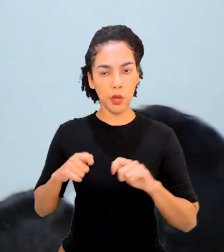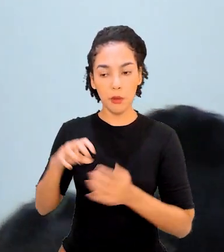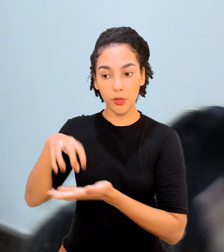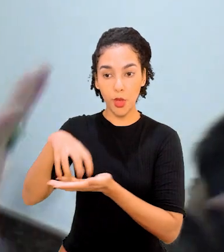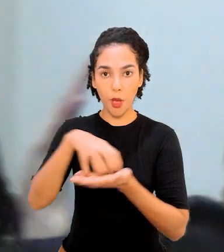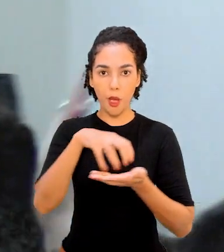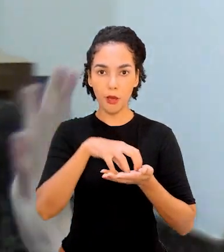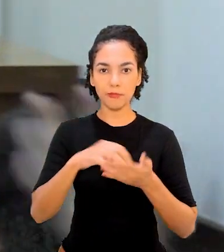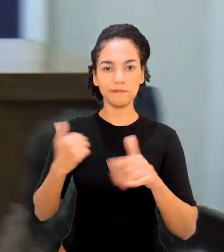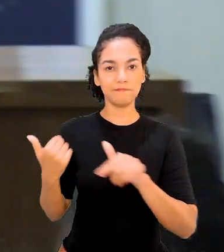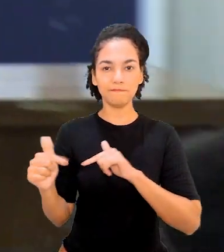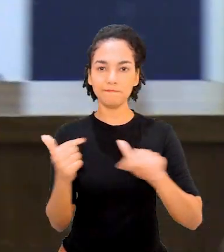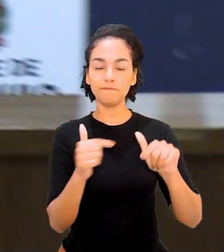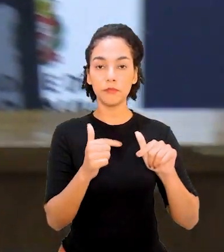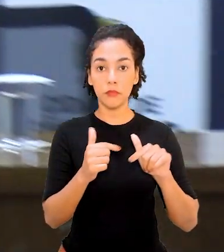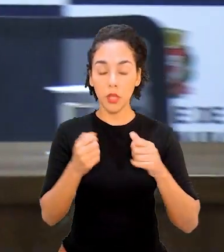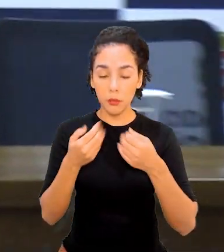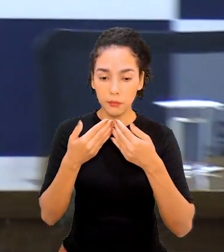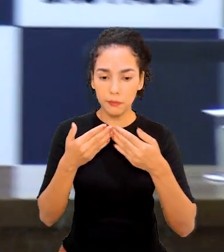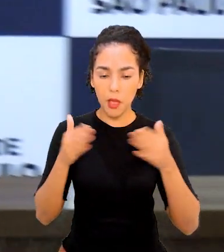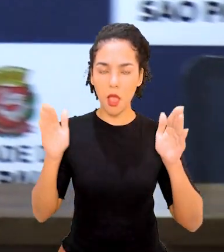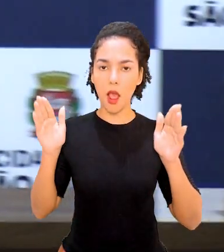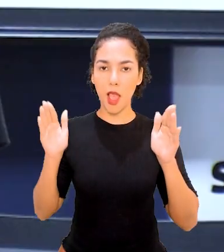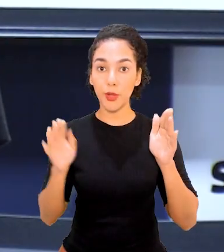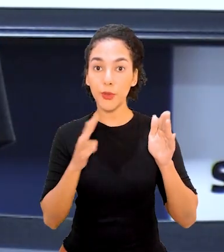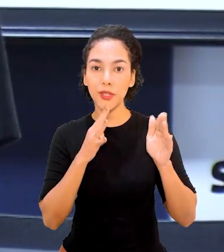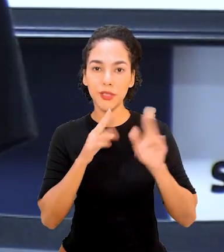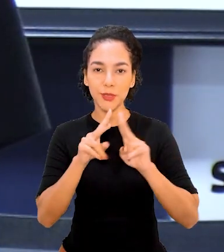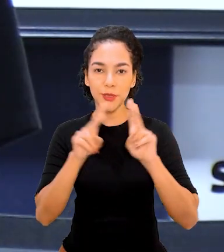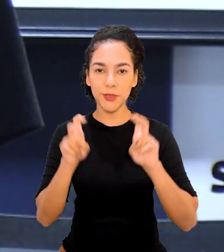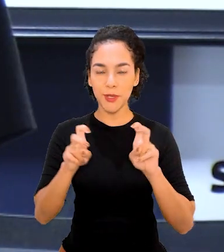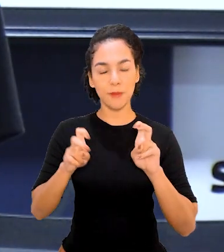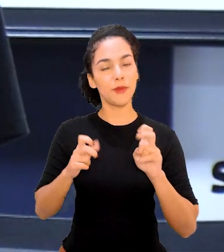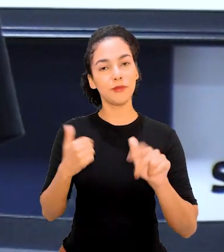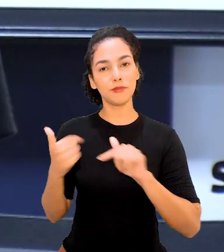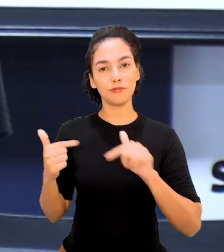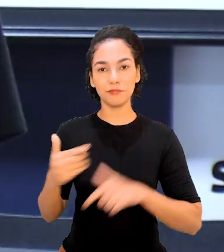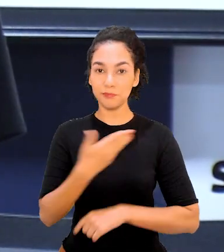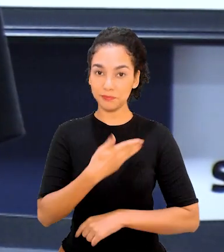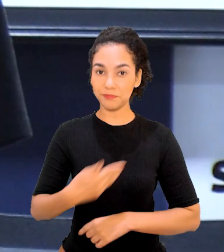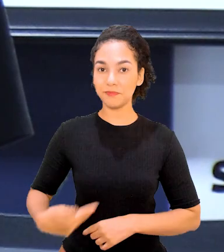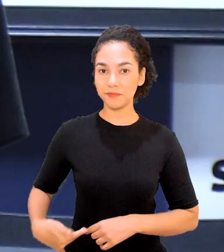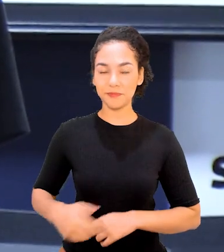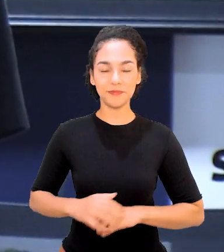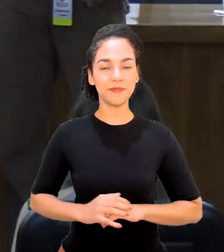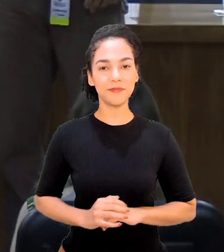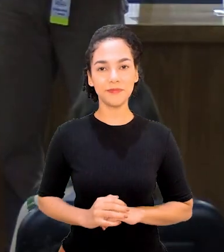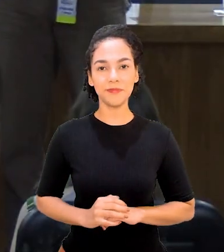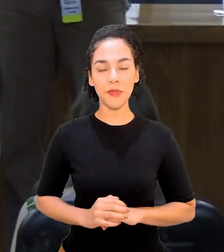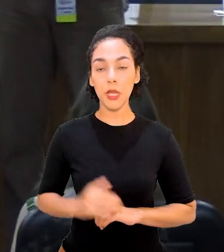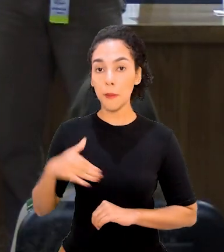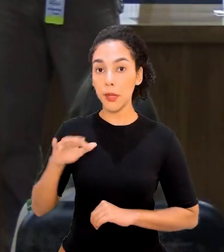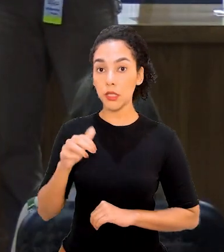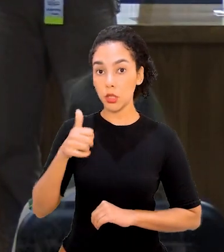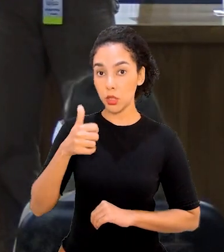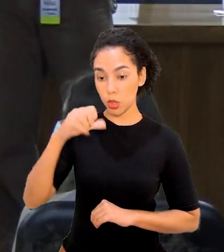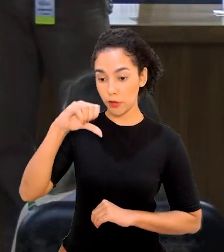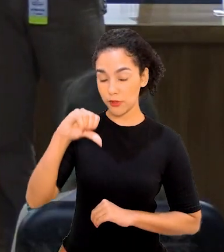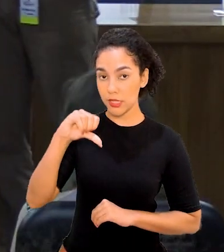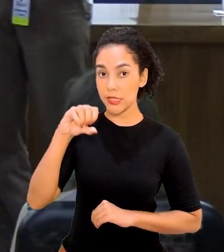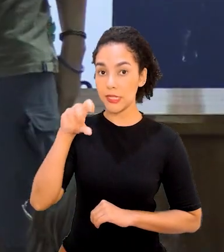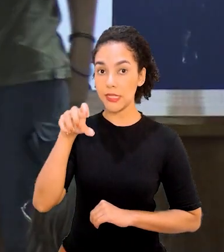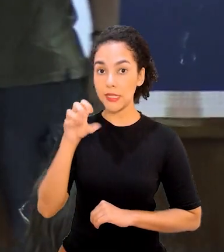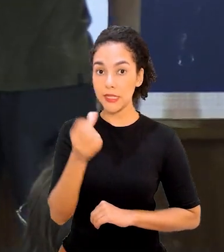implementadas nos órgãos, ampliando horizontes e conhecimento sobre o serviço público. Mais de 960